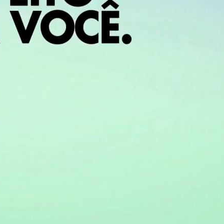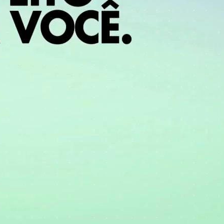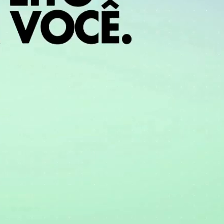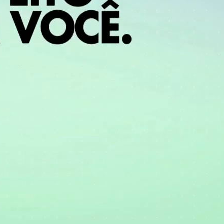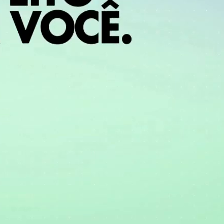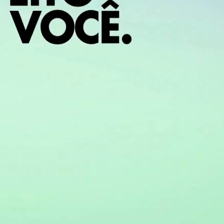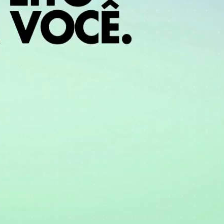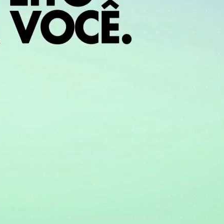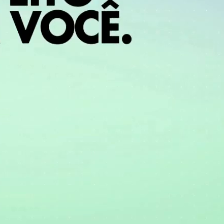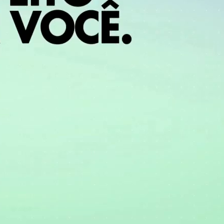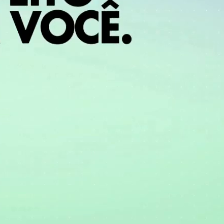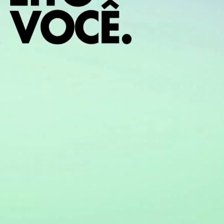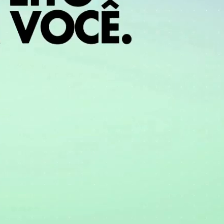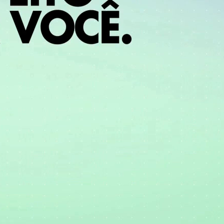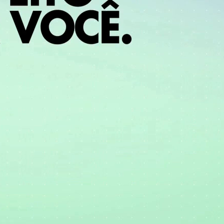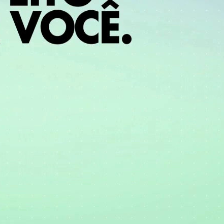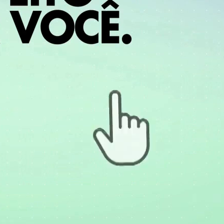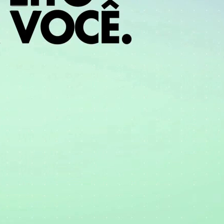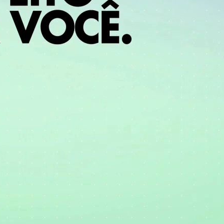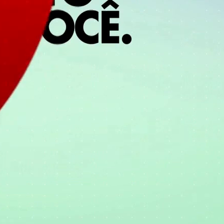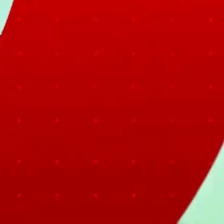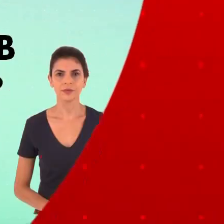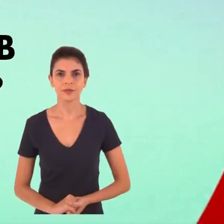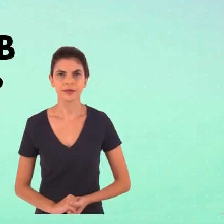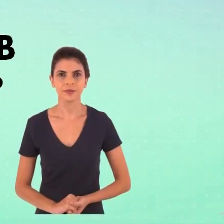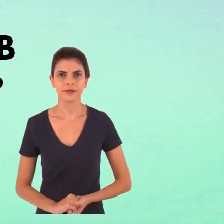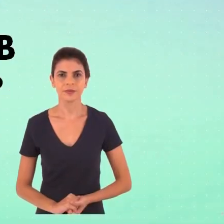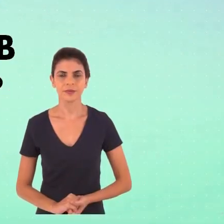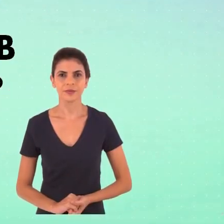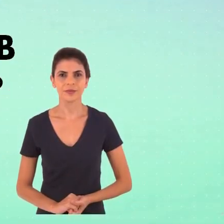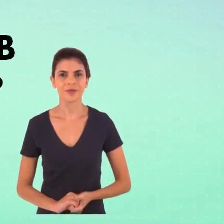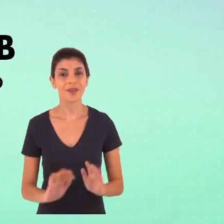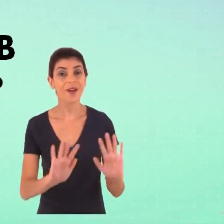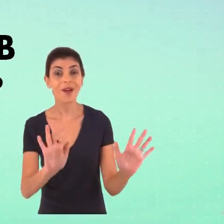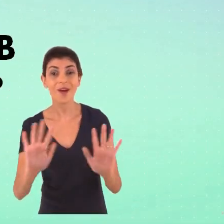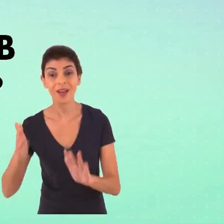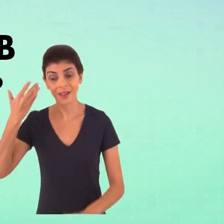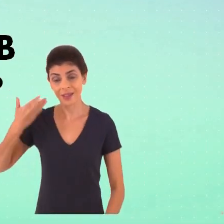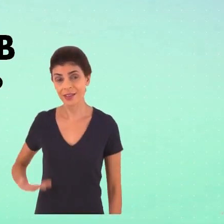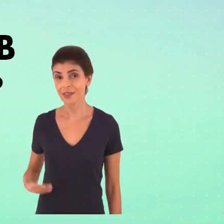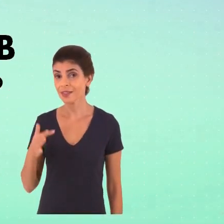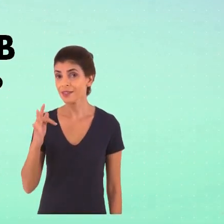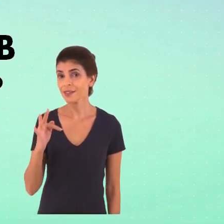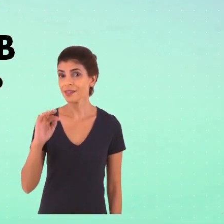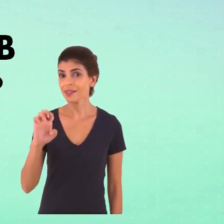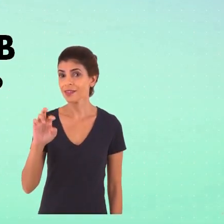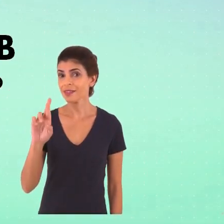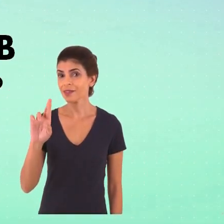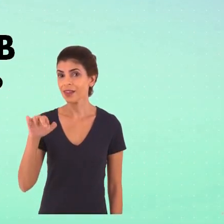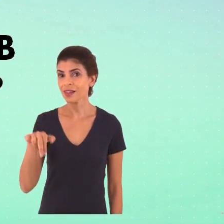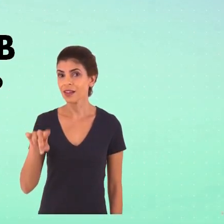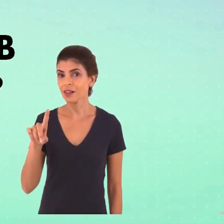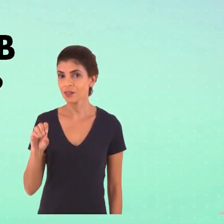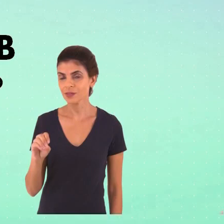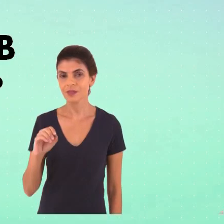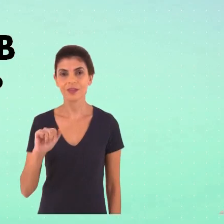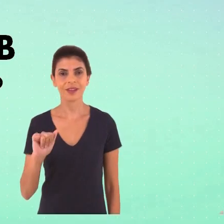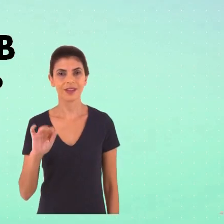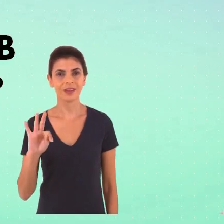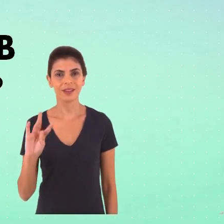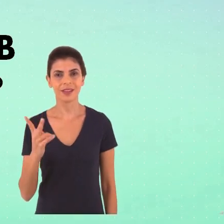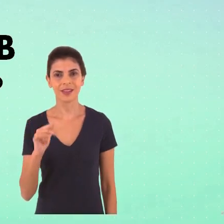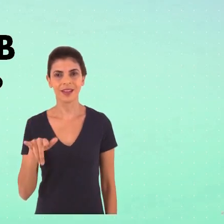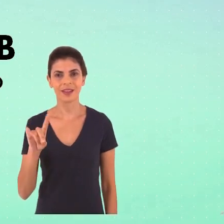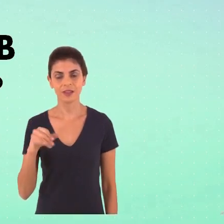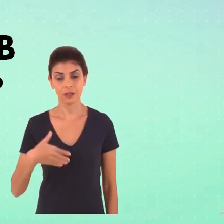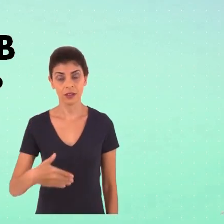PSB, respeito o Zé. Fernando Ataíde, prefeito. Olá, sou Fernando Ataíde e venho aqui pedir o seu